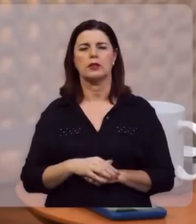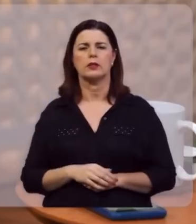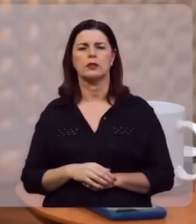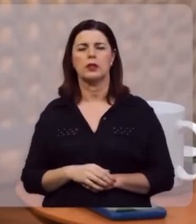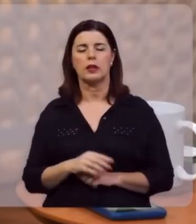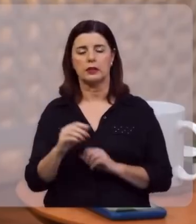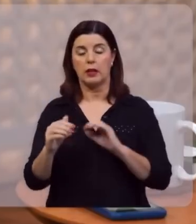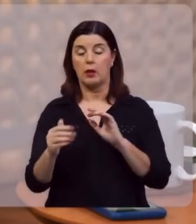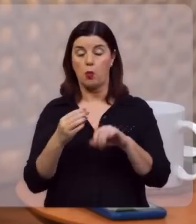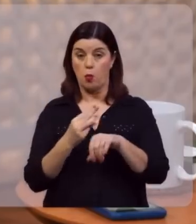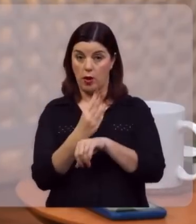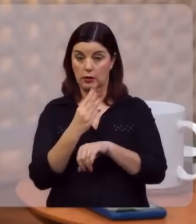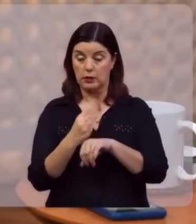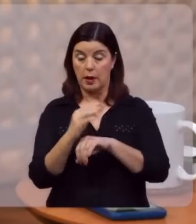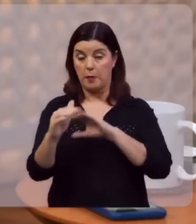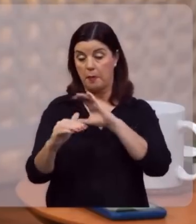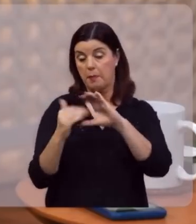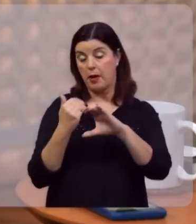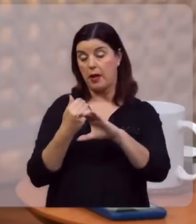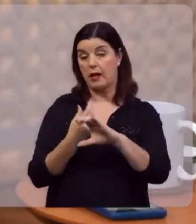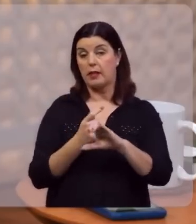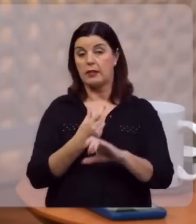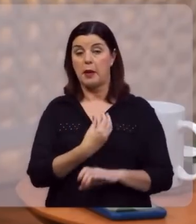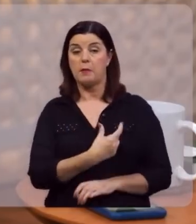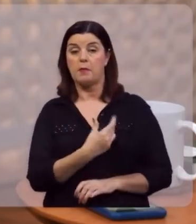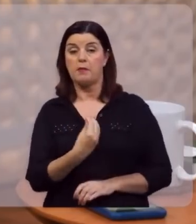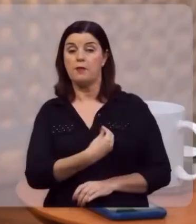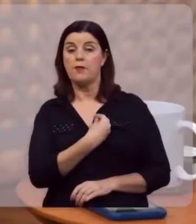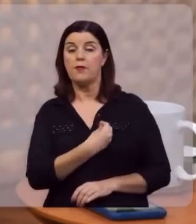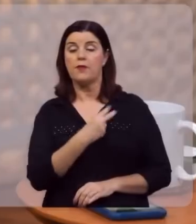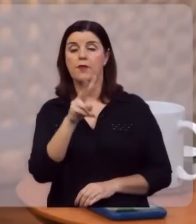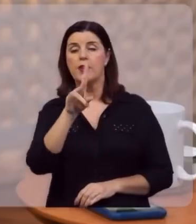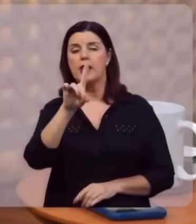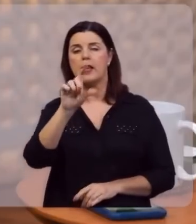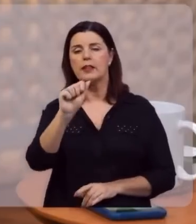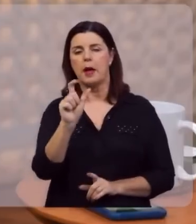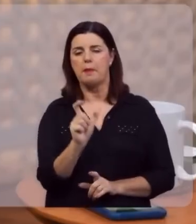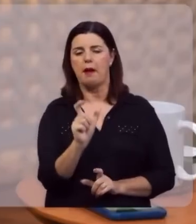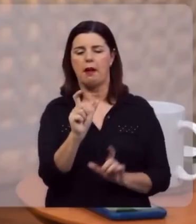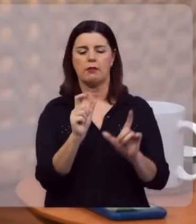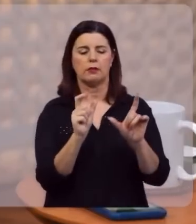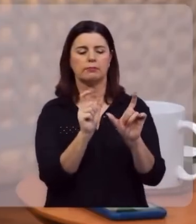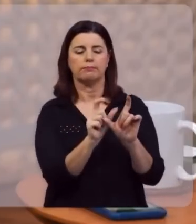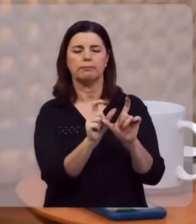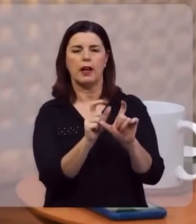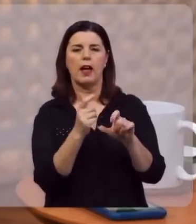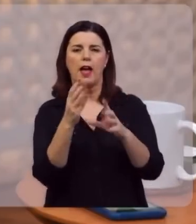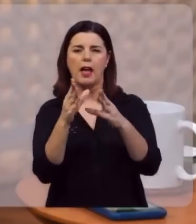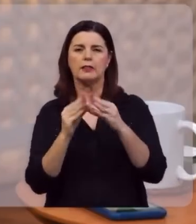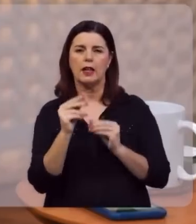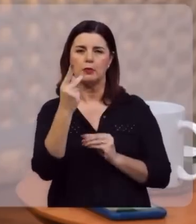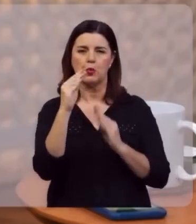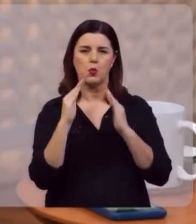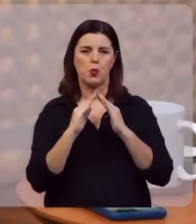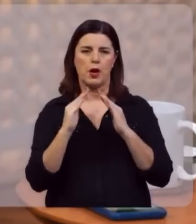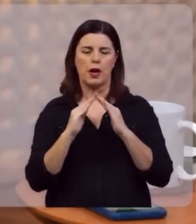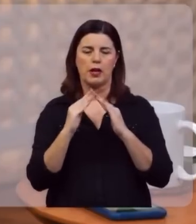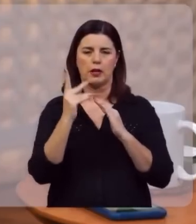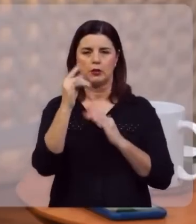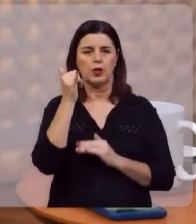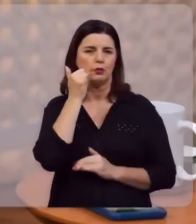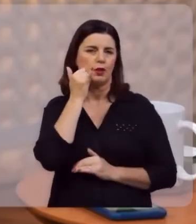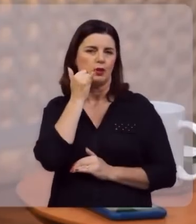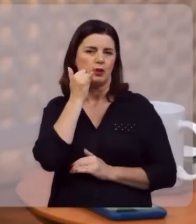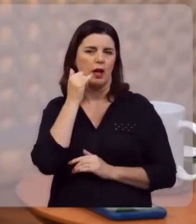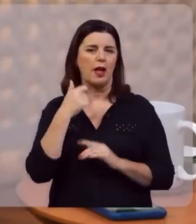11947189450, por meio do WhatsApp, você vai mandar, a mensagem em vida, sabe o que vai acontecer, você vai receber, aí na sua casa,